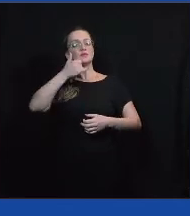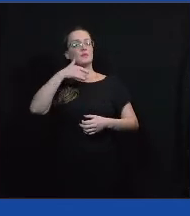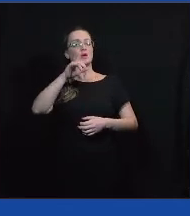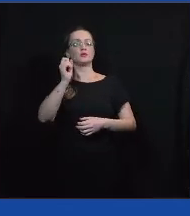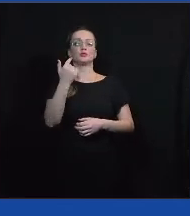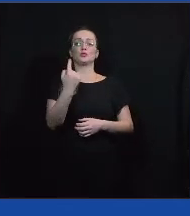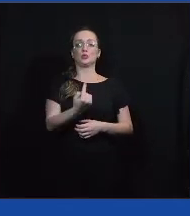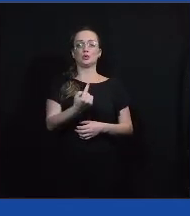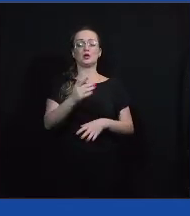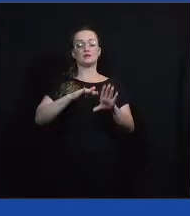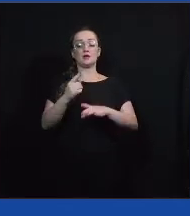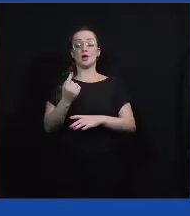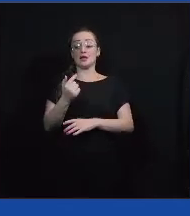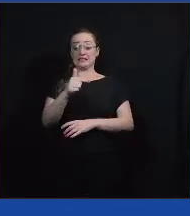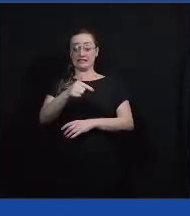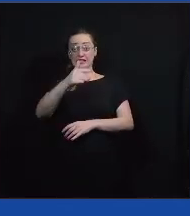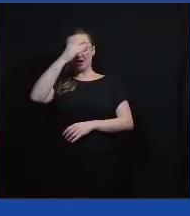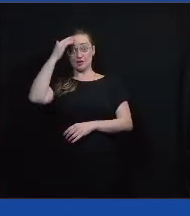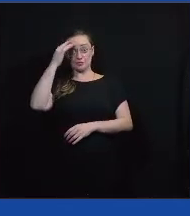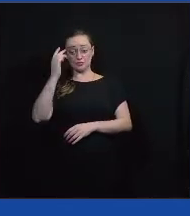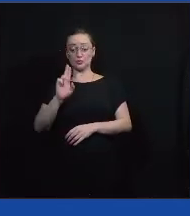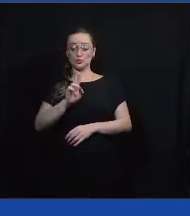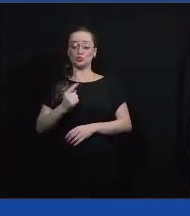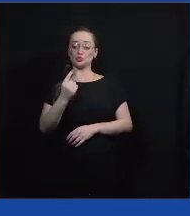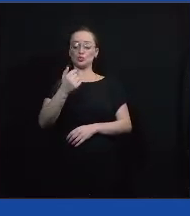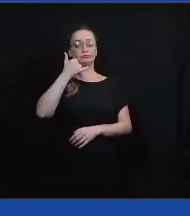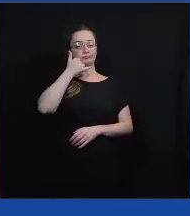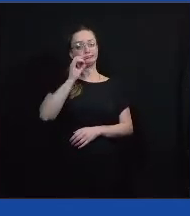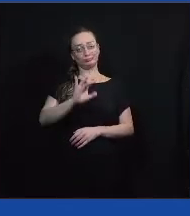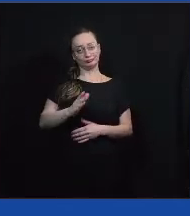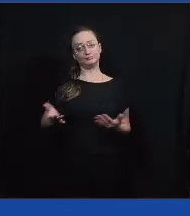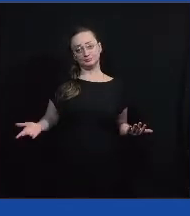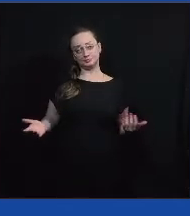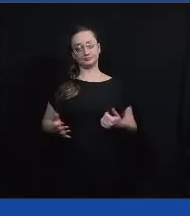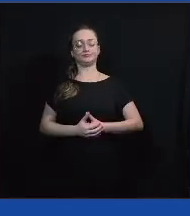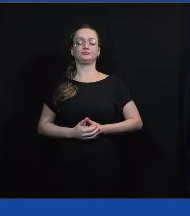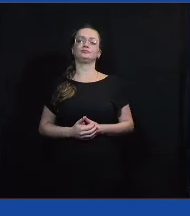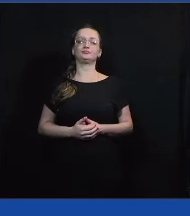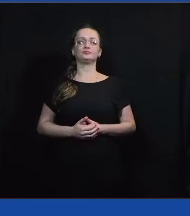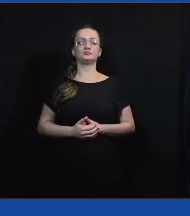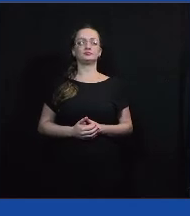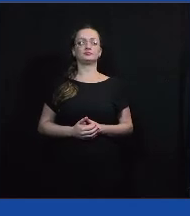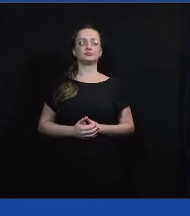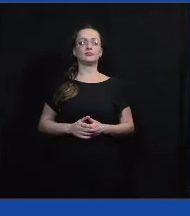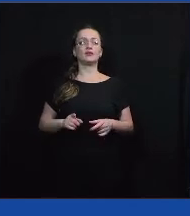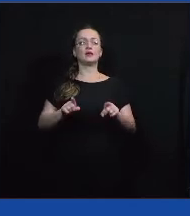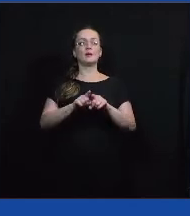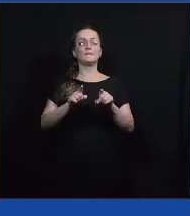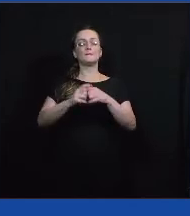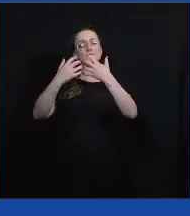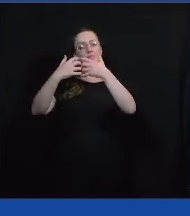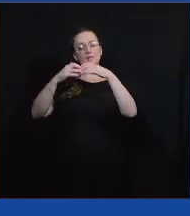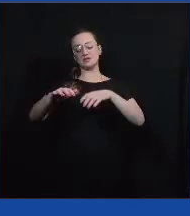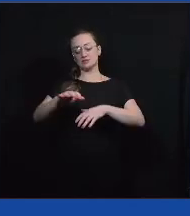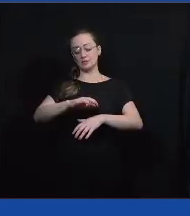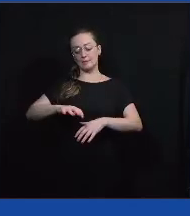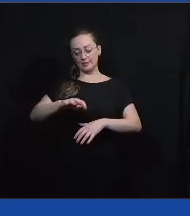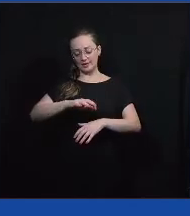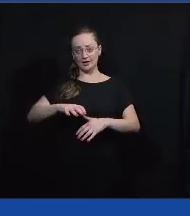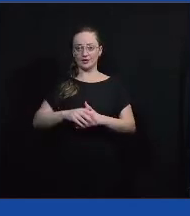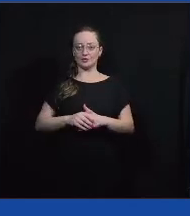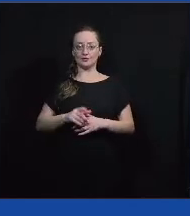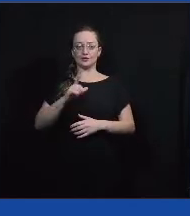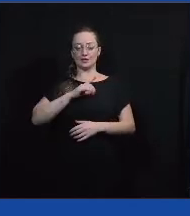sete pessoas com um celular. Então, esse tipo de coisa. Sem contar também o ambiente, né? Tem